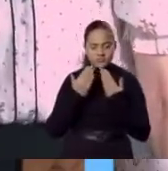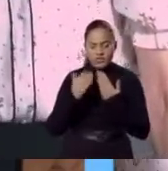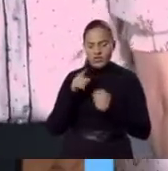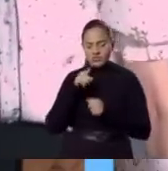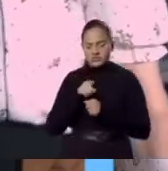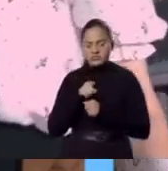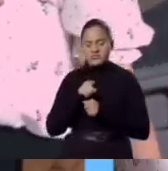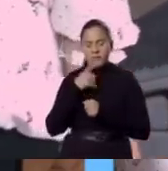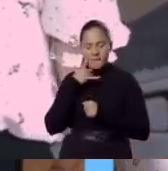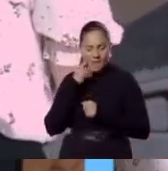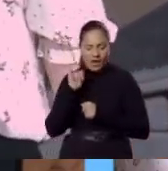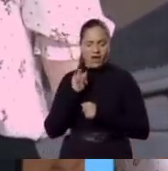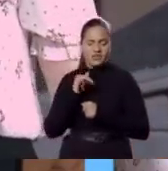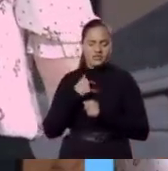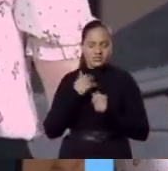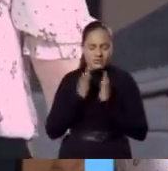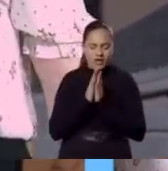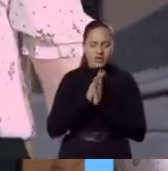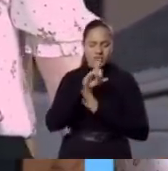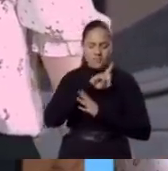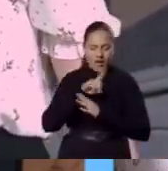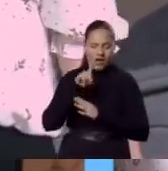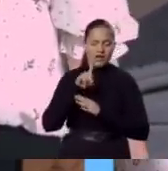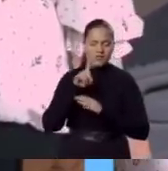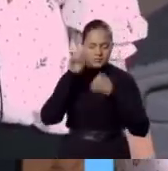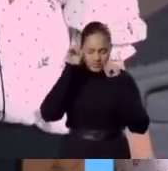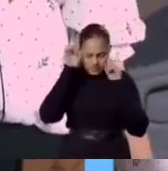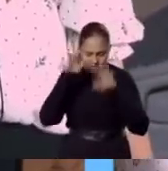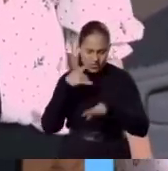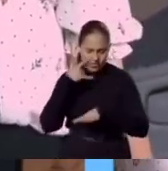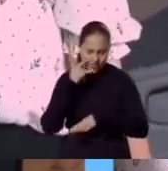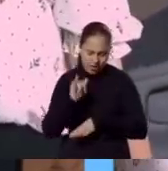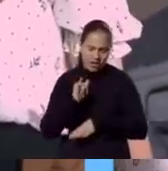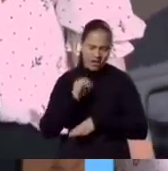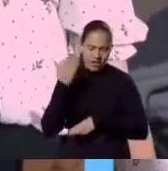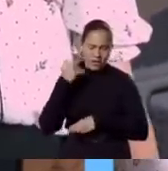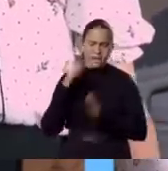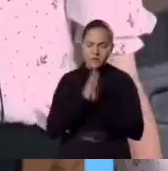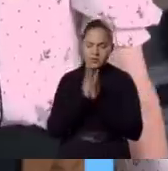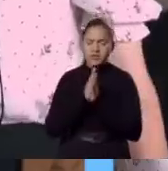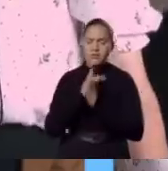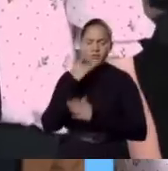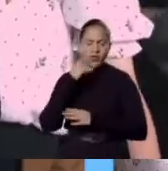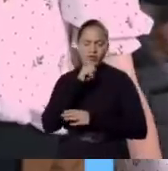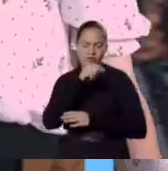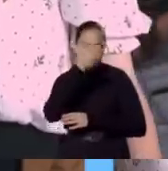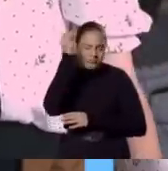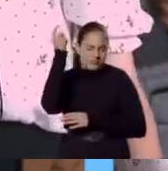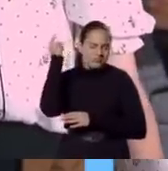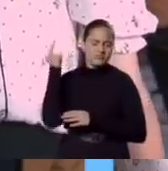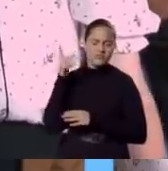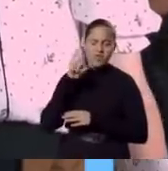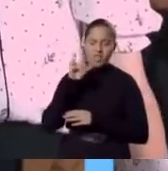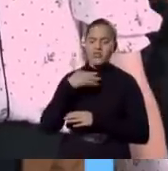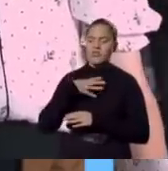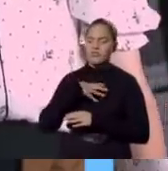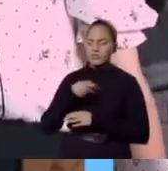ti Senhor, assim como eu orava pelo missionário Senhor,